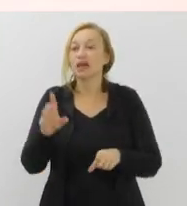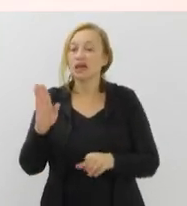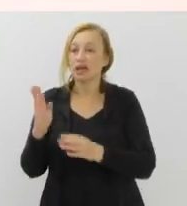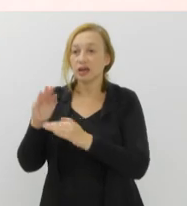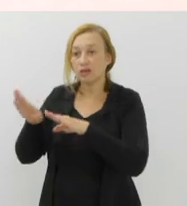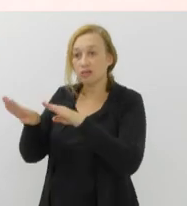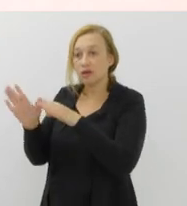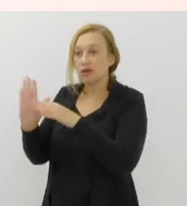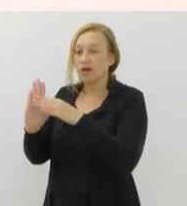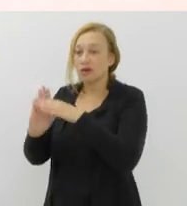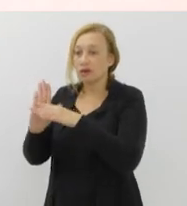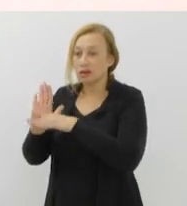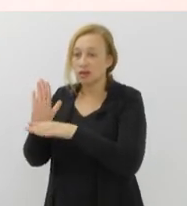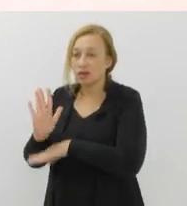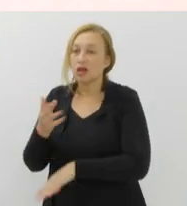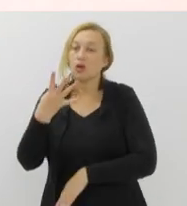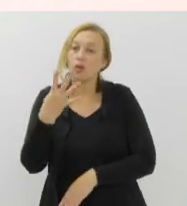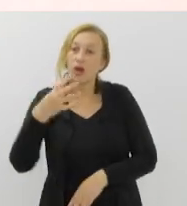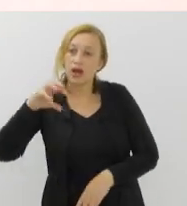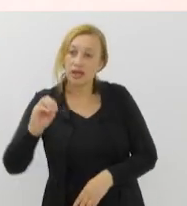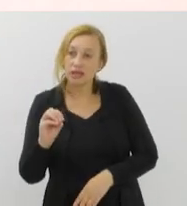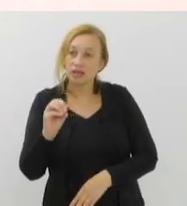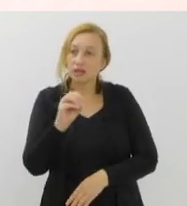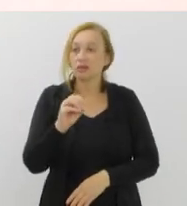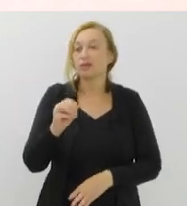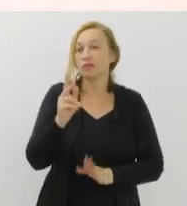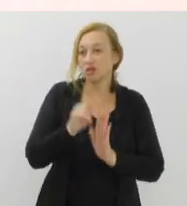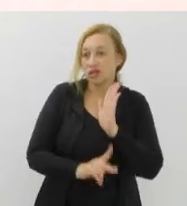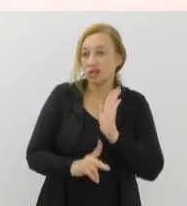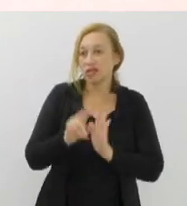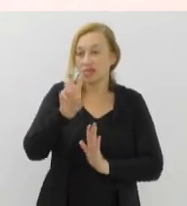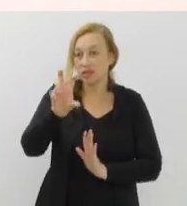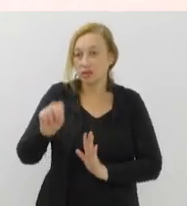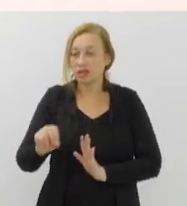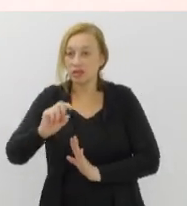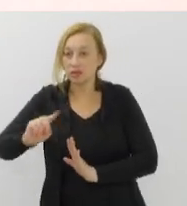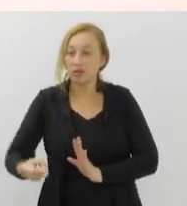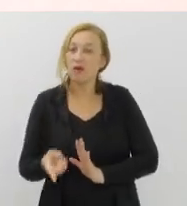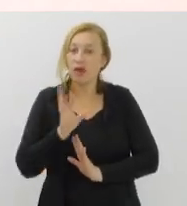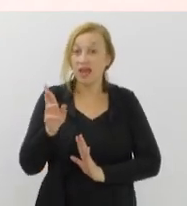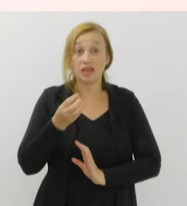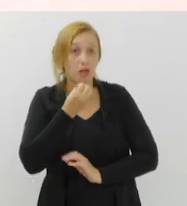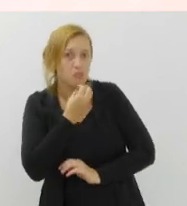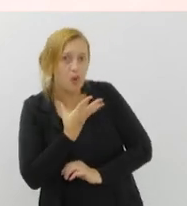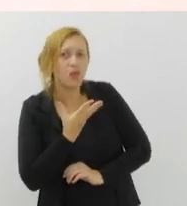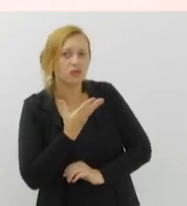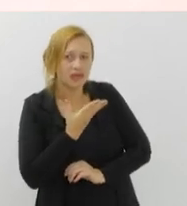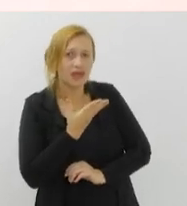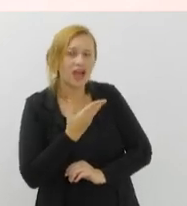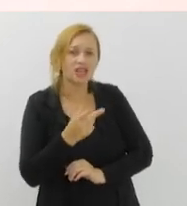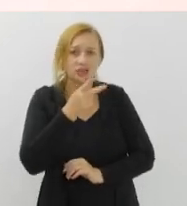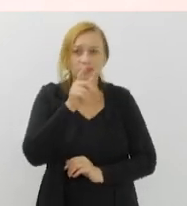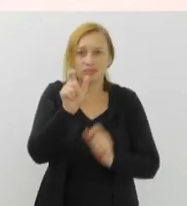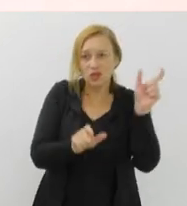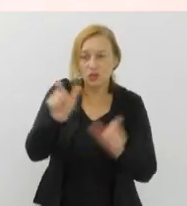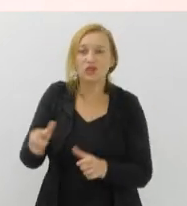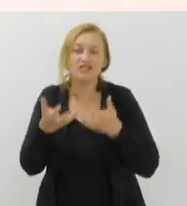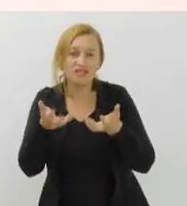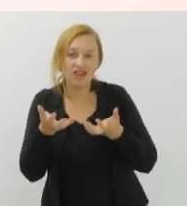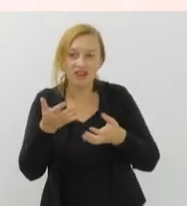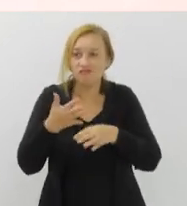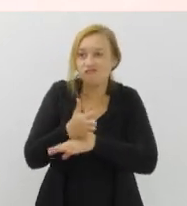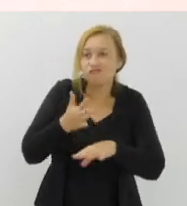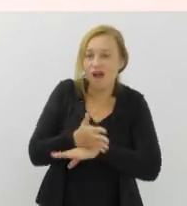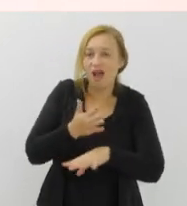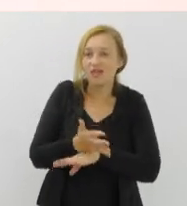40 projetos de 50 mil reais. O que é uma boa, né? Para as pessoas que querem participar e, claro, enobrecer cada